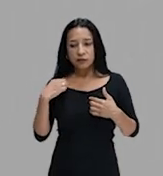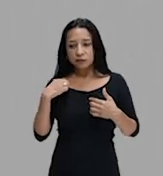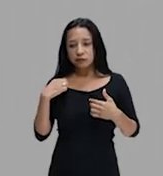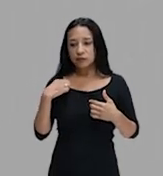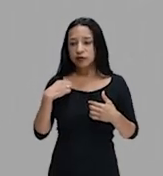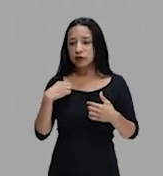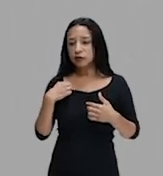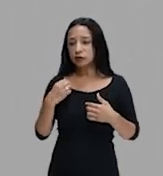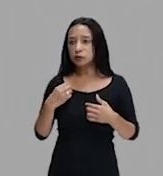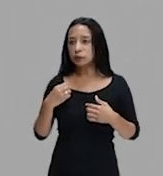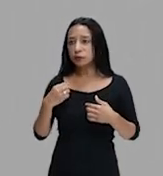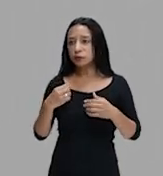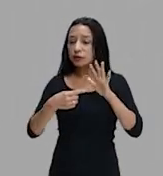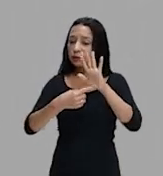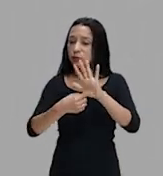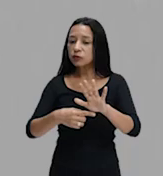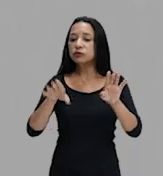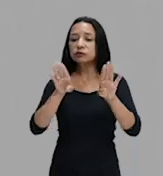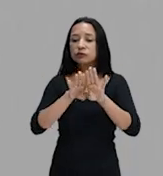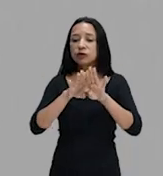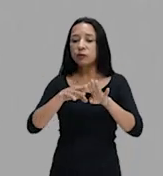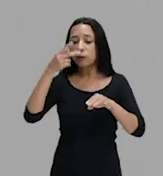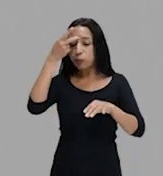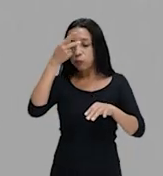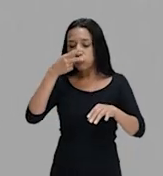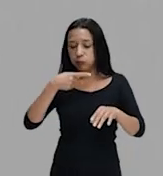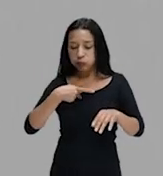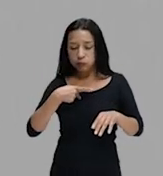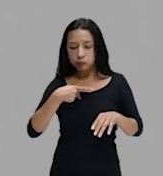passam até mesmo a realçar o seu fenótipo.